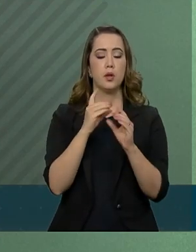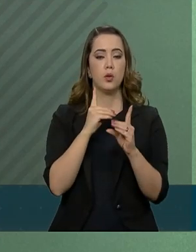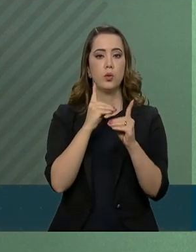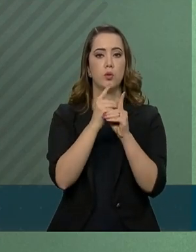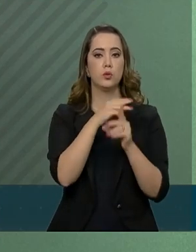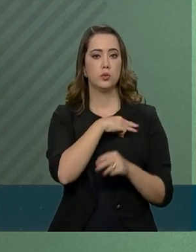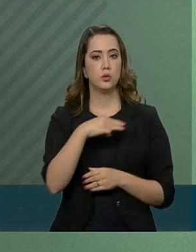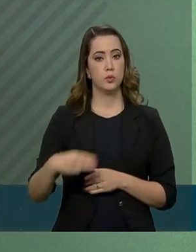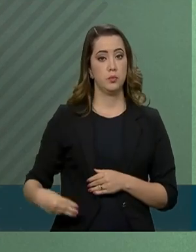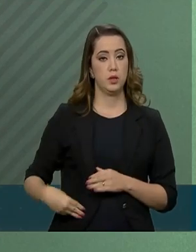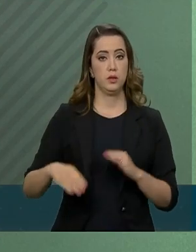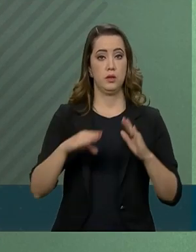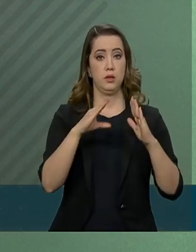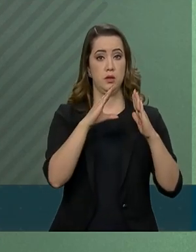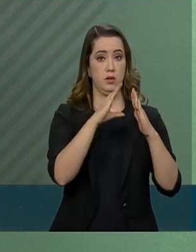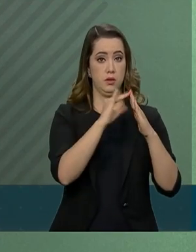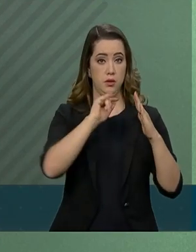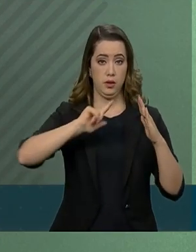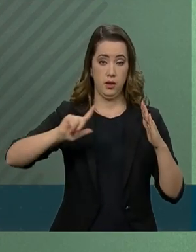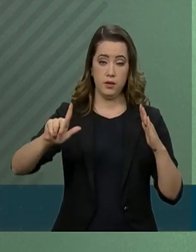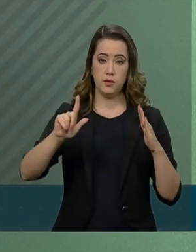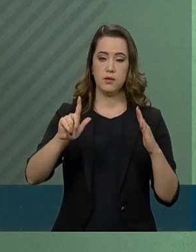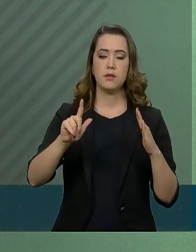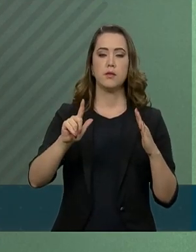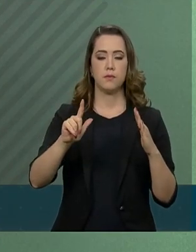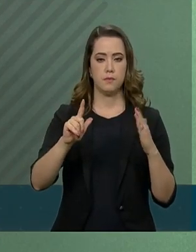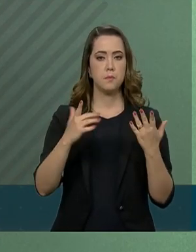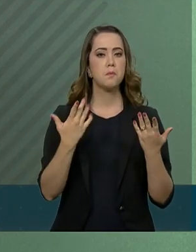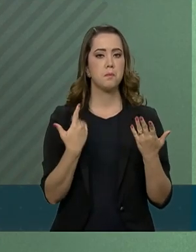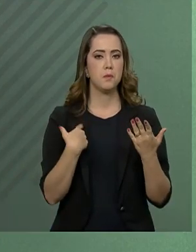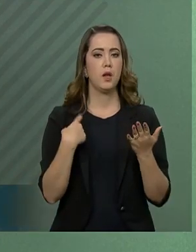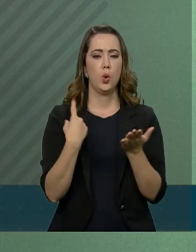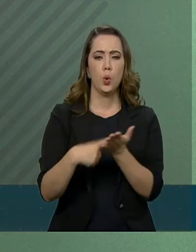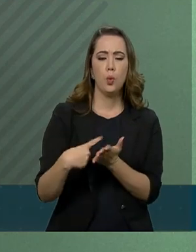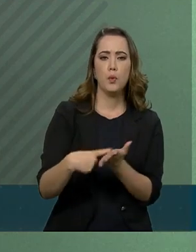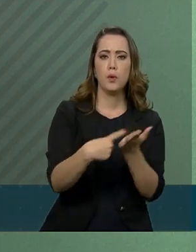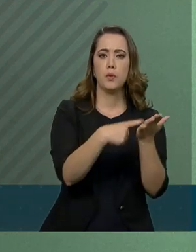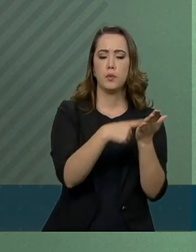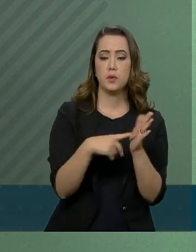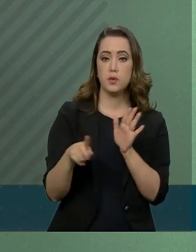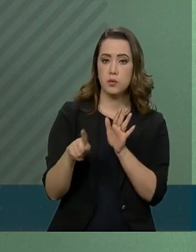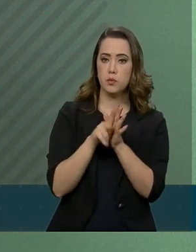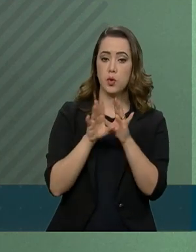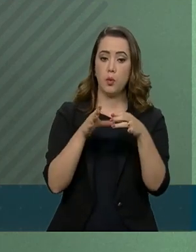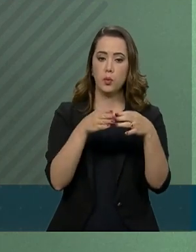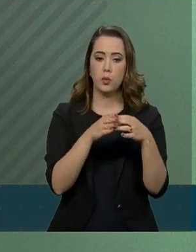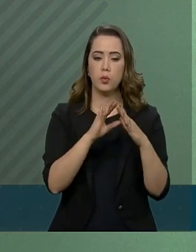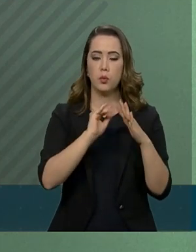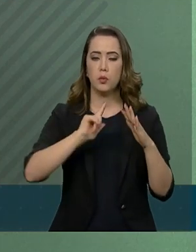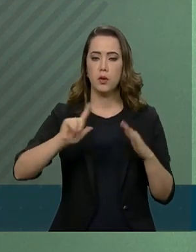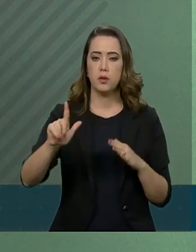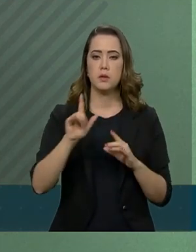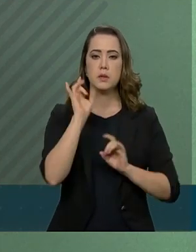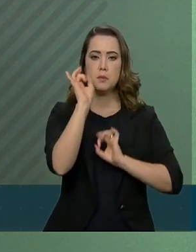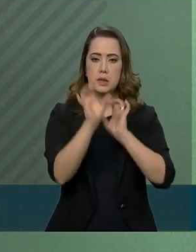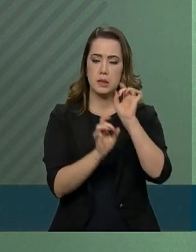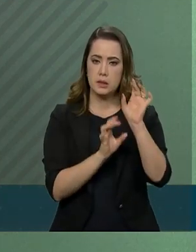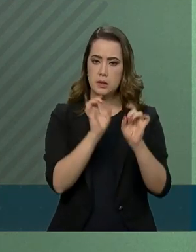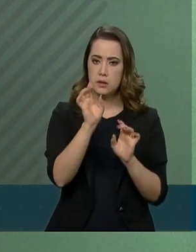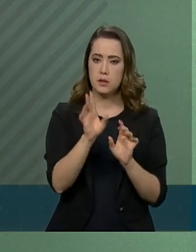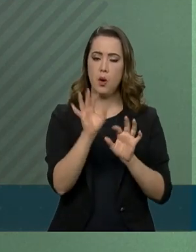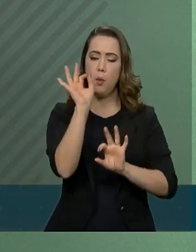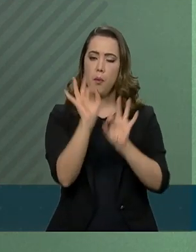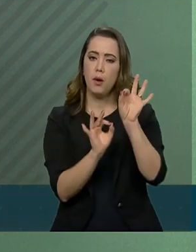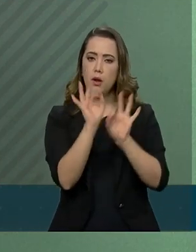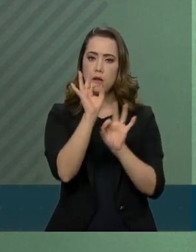ministro-chefe da Casa Civil da Presidência da República, despachos referentes àquela pasta, em especial sobre o